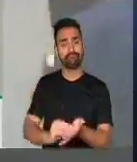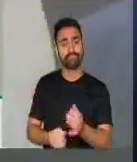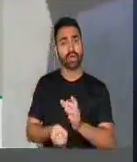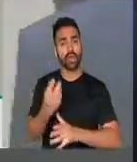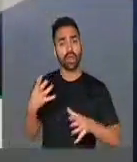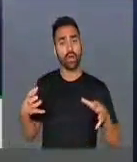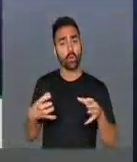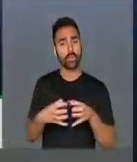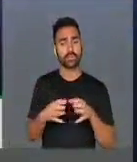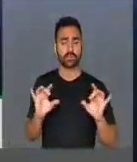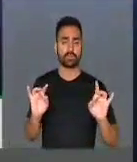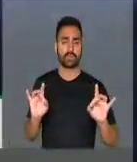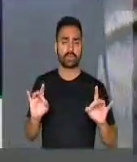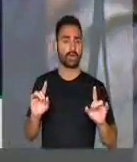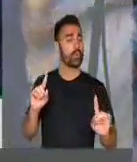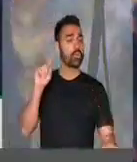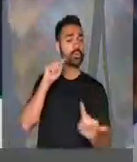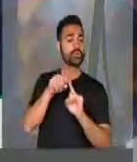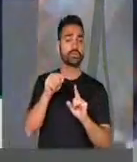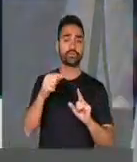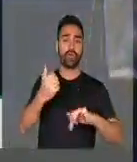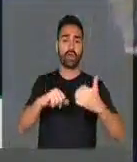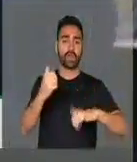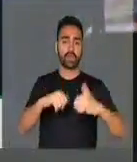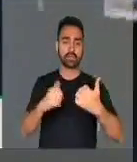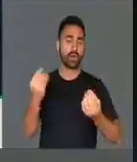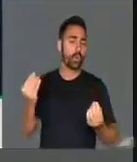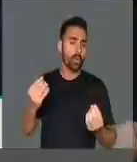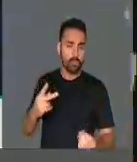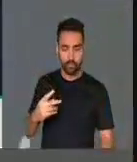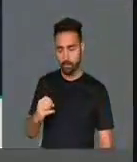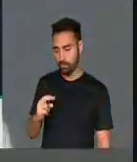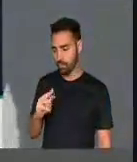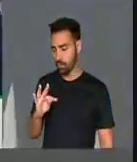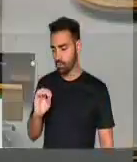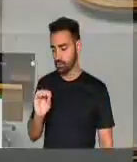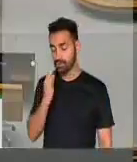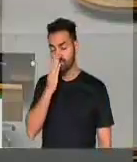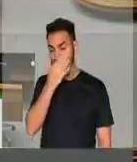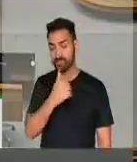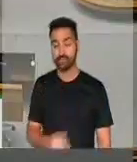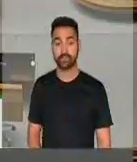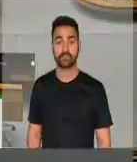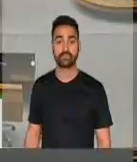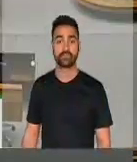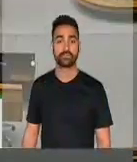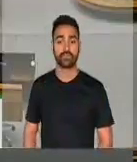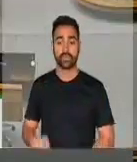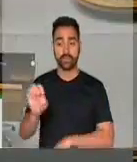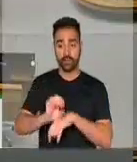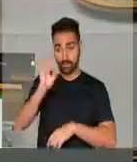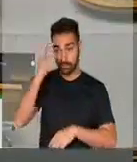comissão especial para analisar as condições do Porto. Obrigado, presidente. Dizer para a vossa excelência que o Nunes Espírito Santo demorou 20 anos.